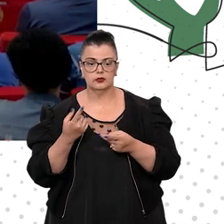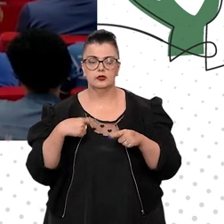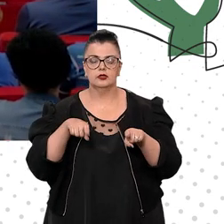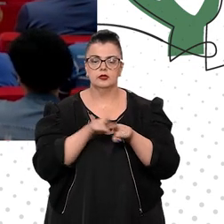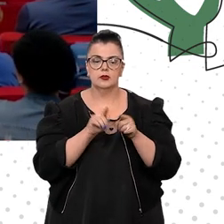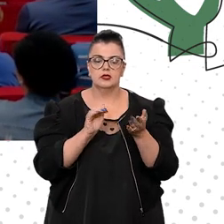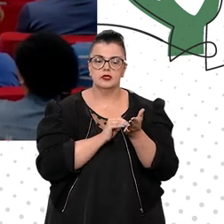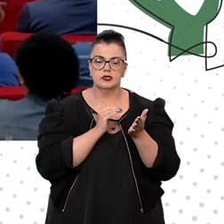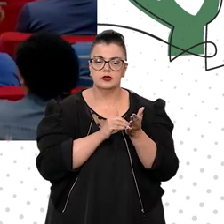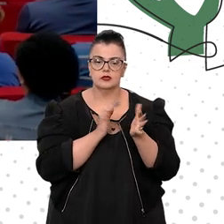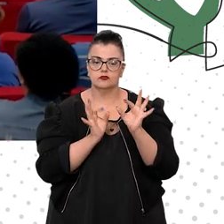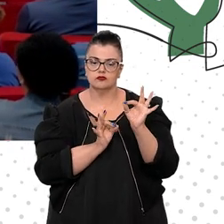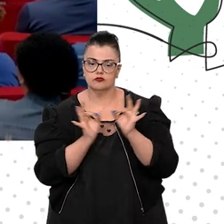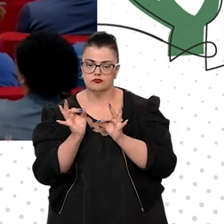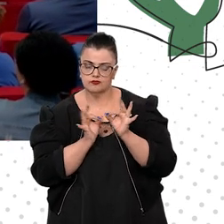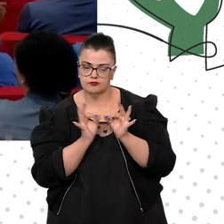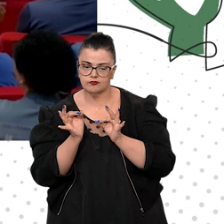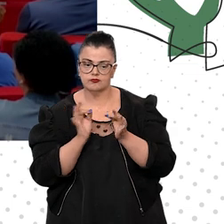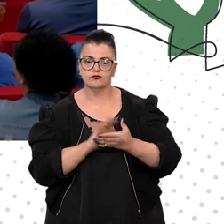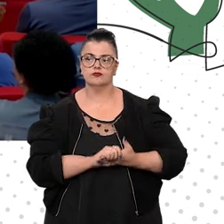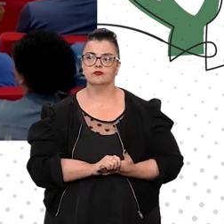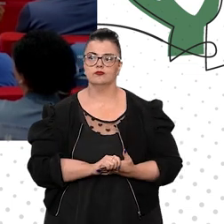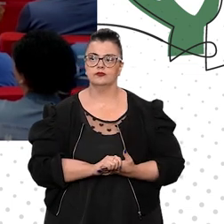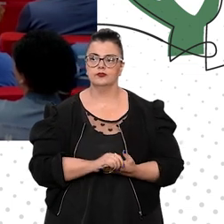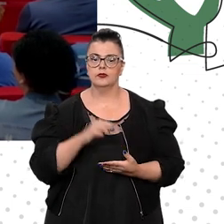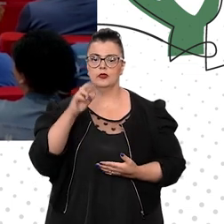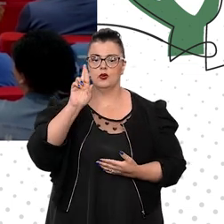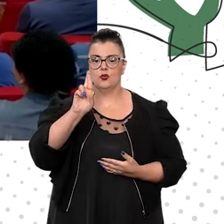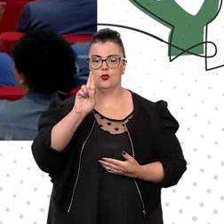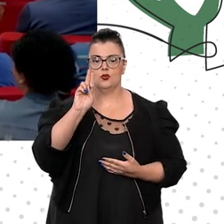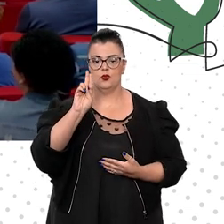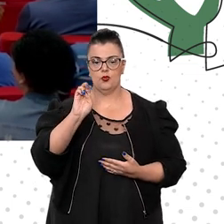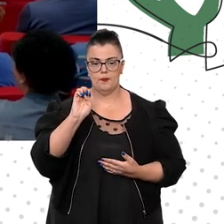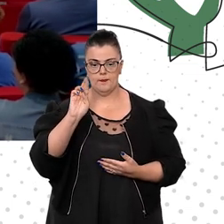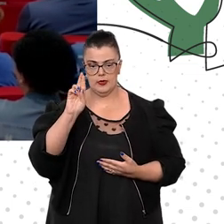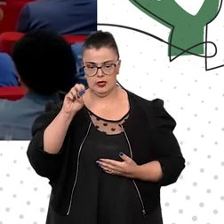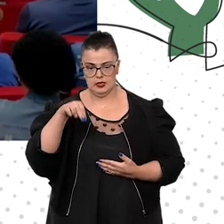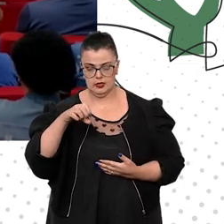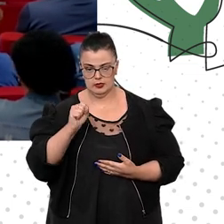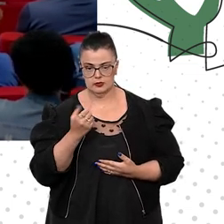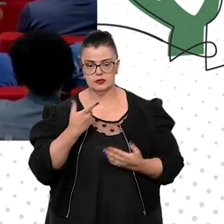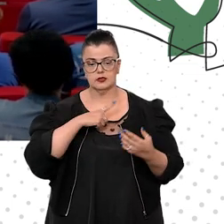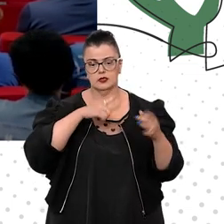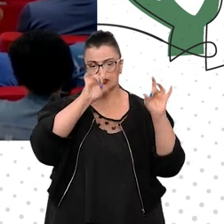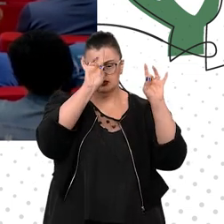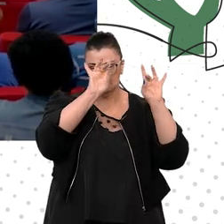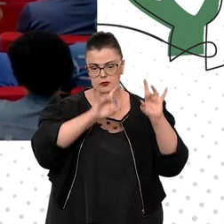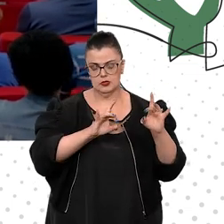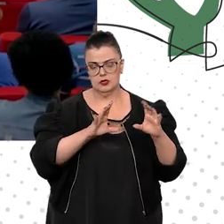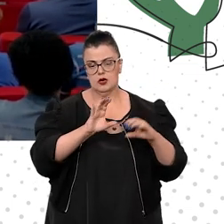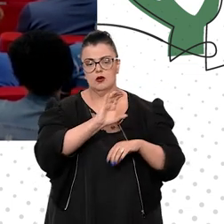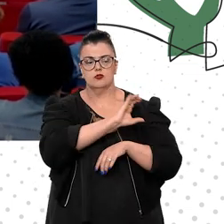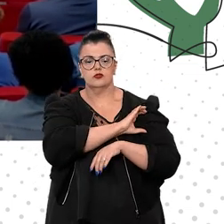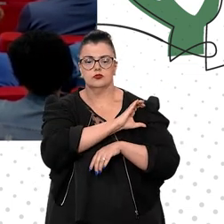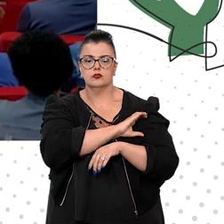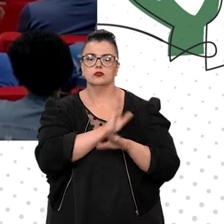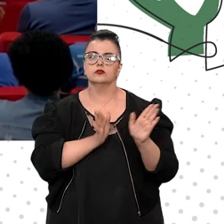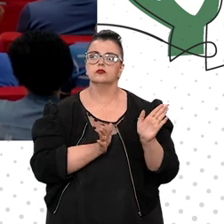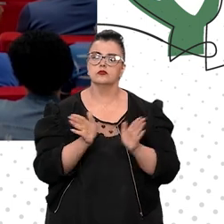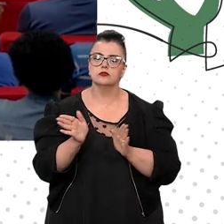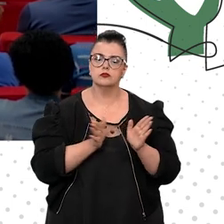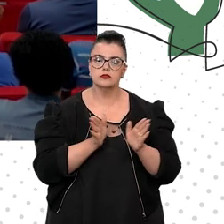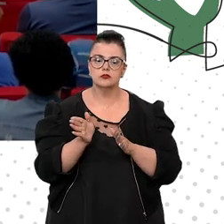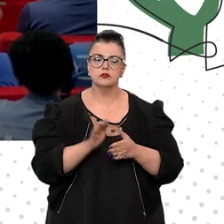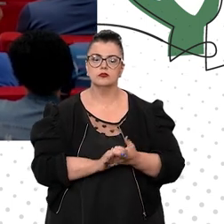processamento de efeitos, o doutor Rubens Rios, e muito especialmente a coordenadora de acessibilidade e